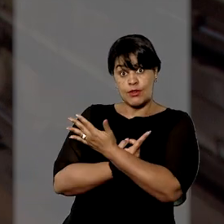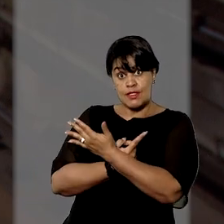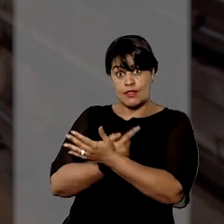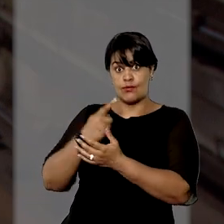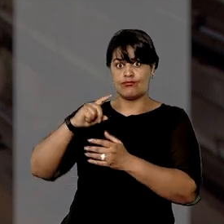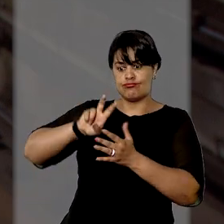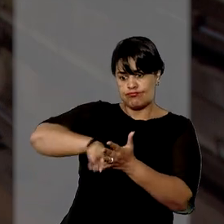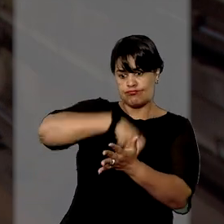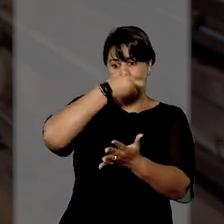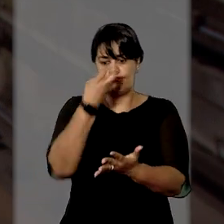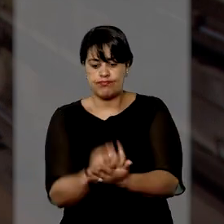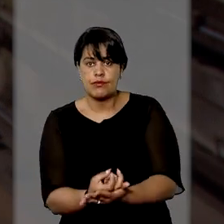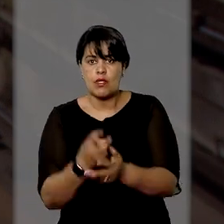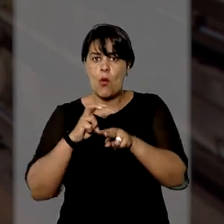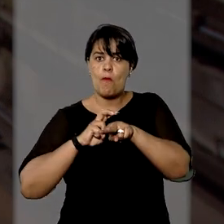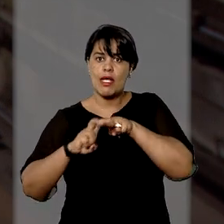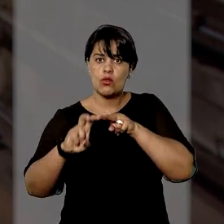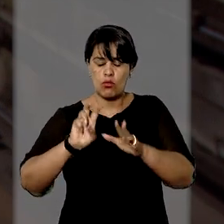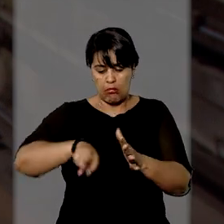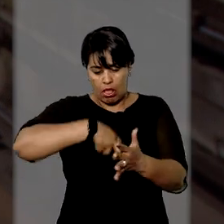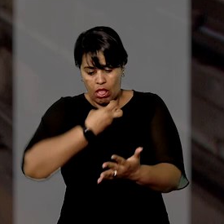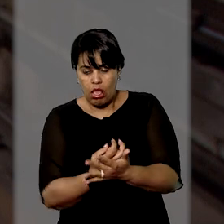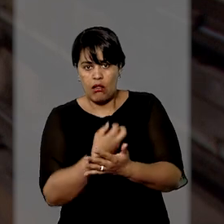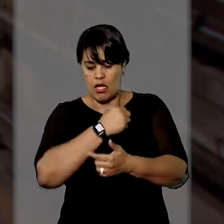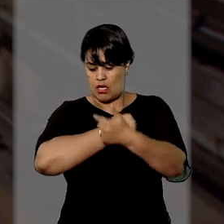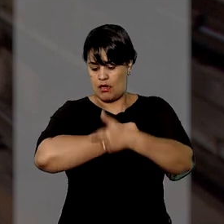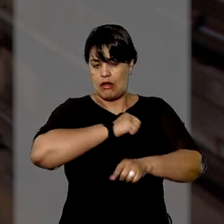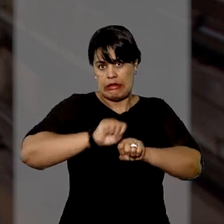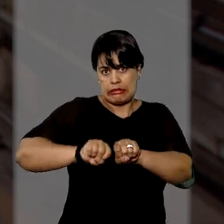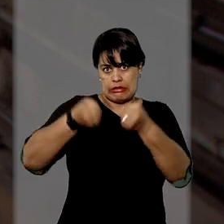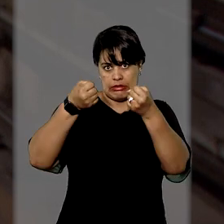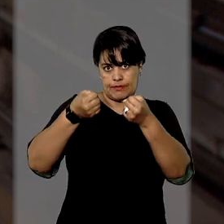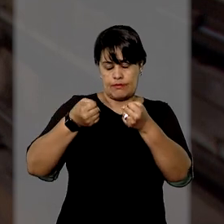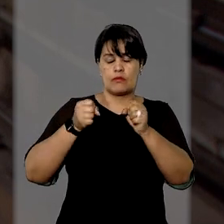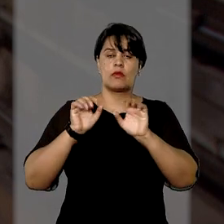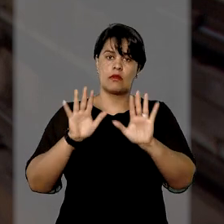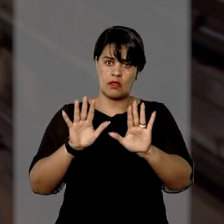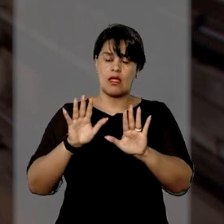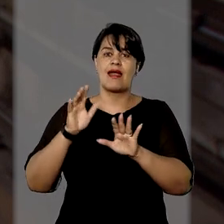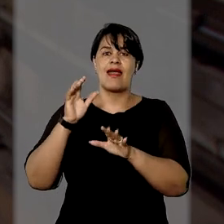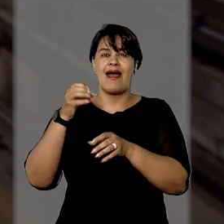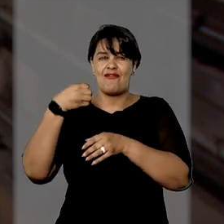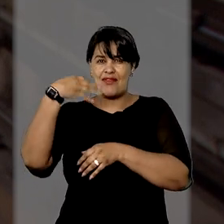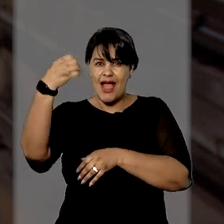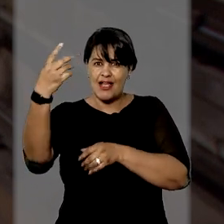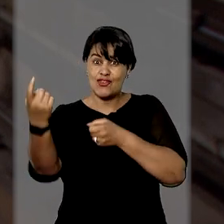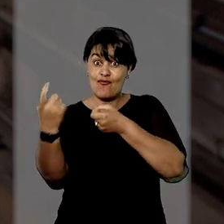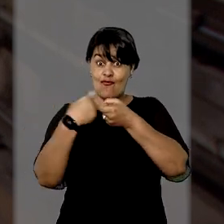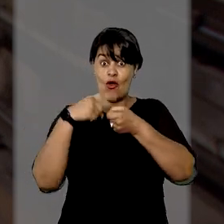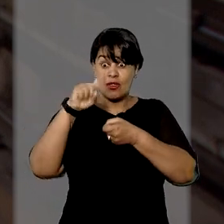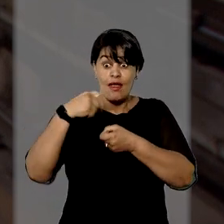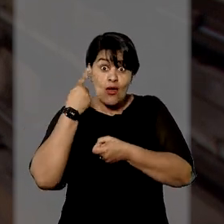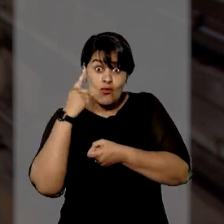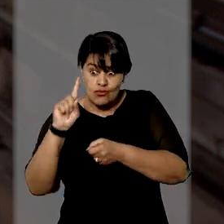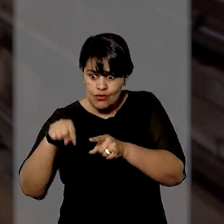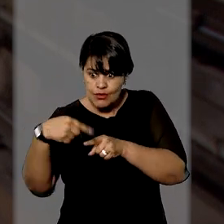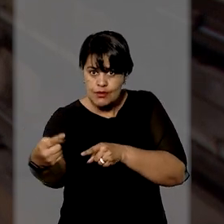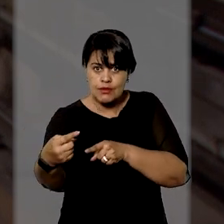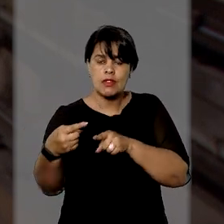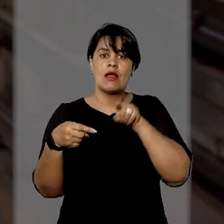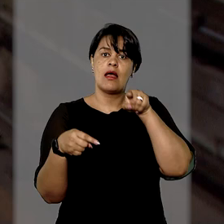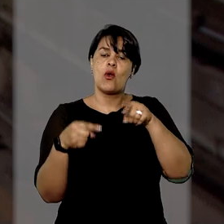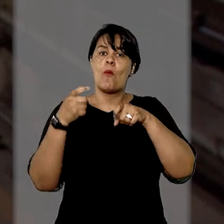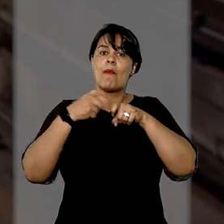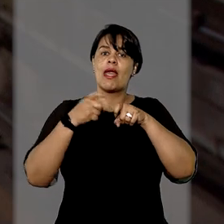fraturou o punho esquerdo ao sofrer uma queda no metrô de Paris. Como a viagem de volta seria pouco tempo depois, o médico